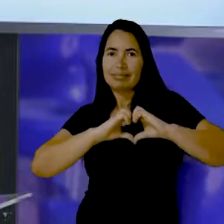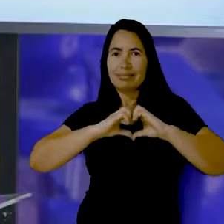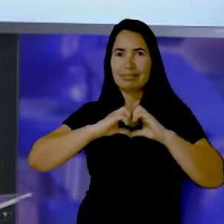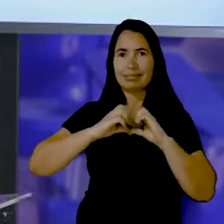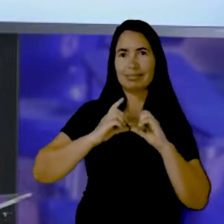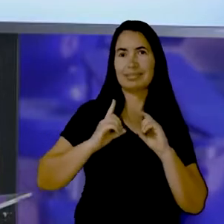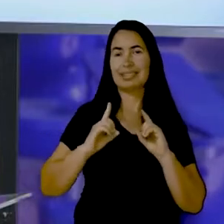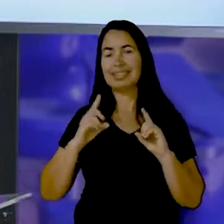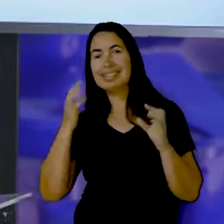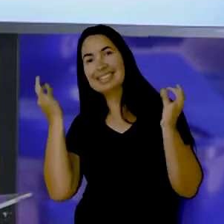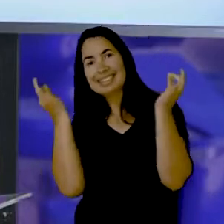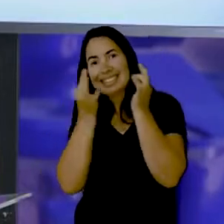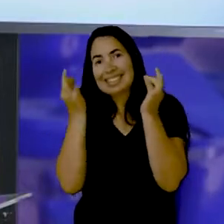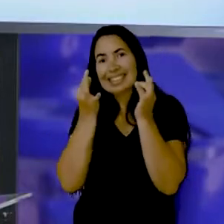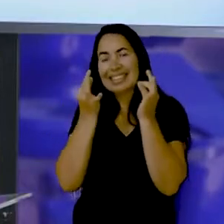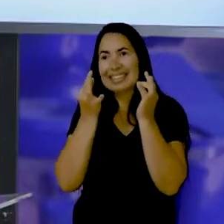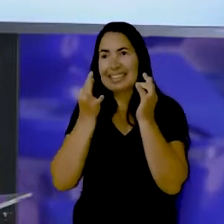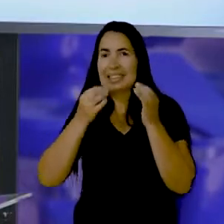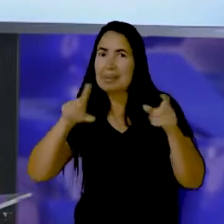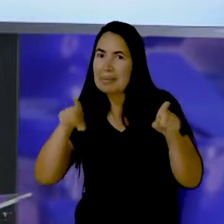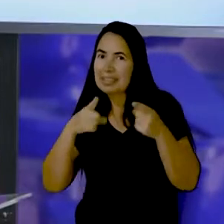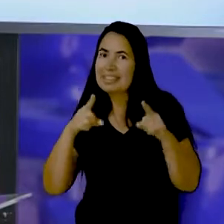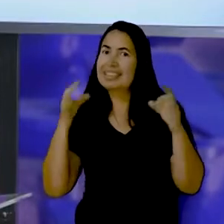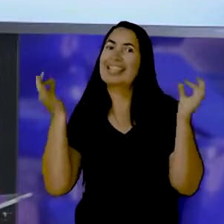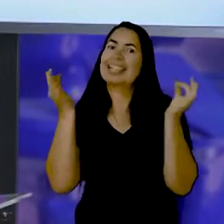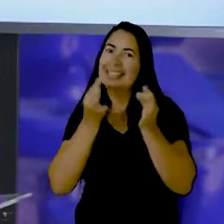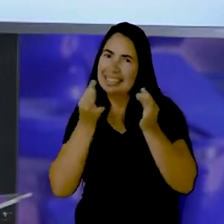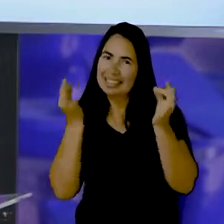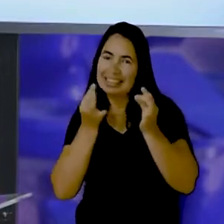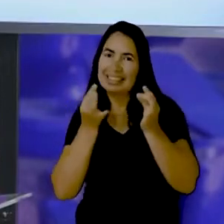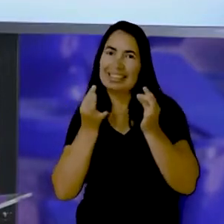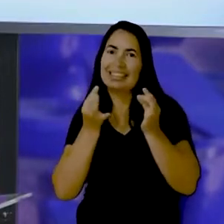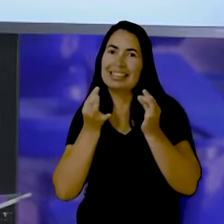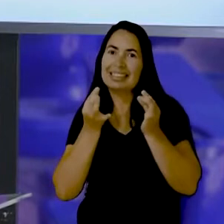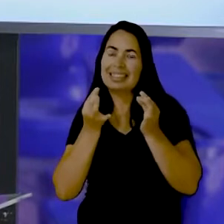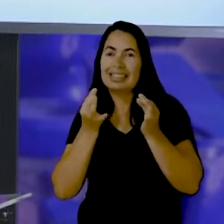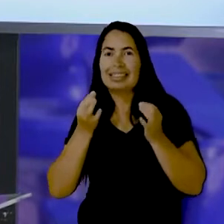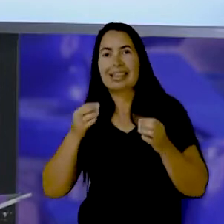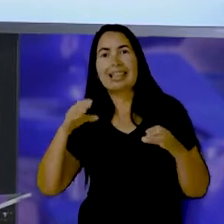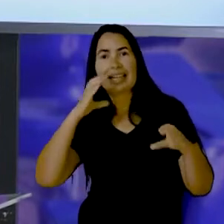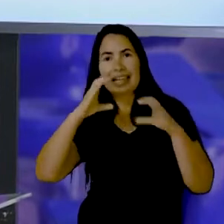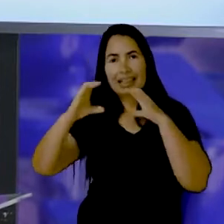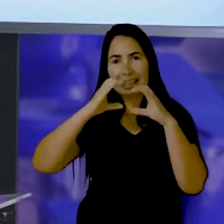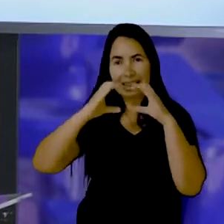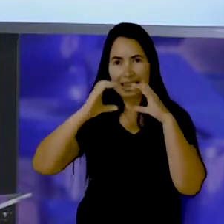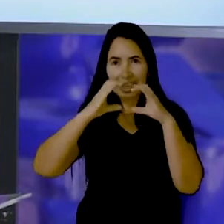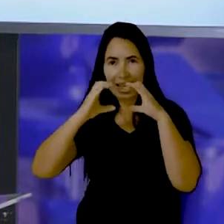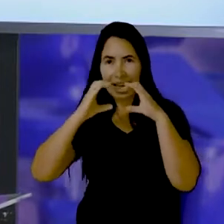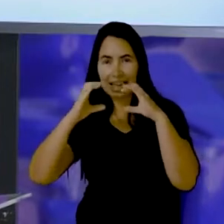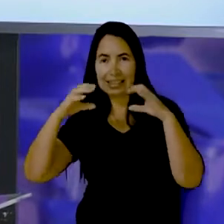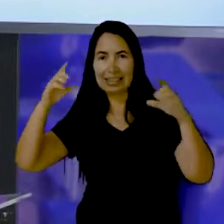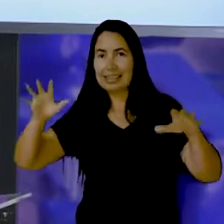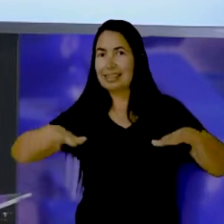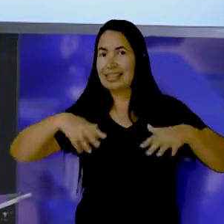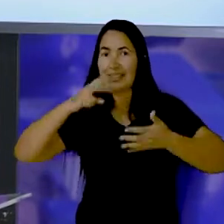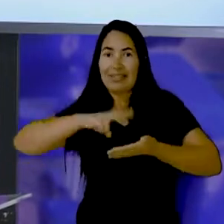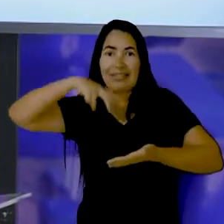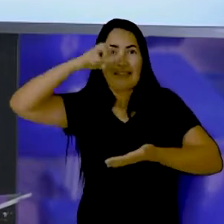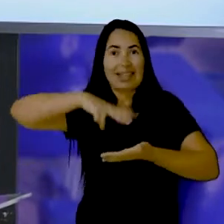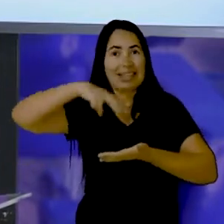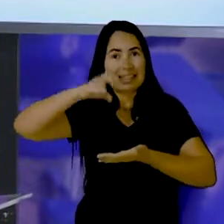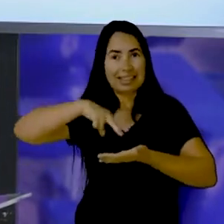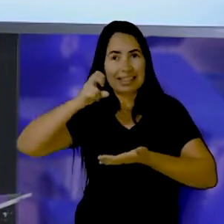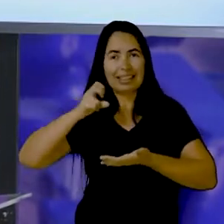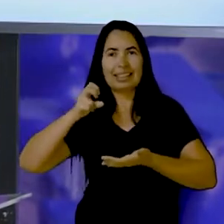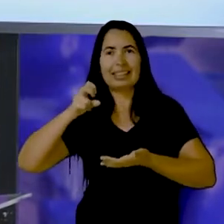Olha aí que lindo, gente Que música linda, não é? Mas além de cantar Pra gente se divertir, não